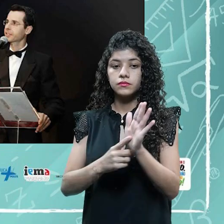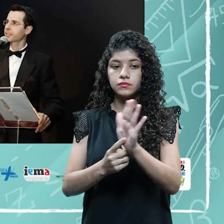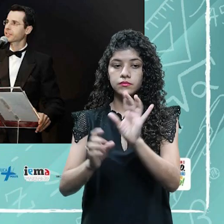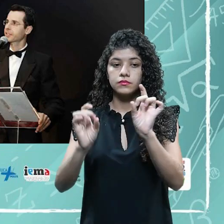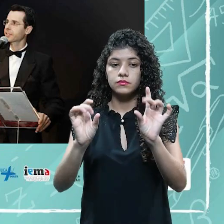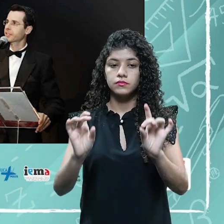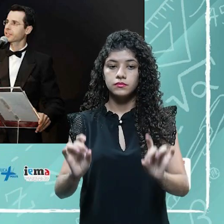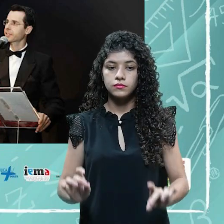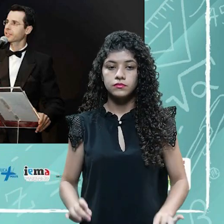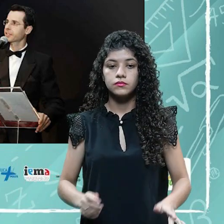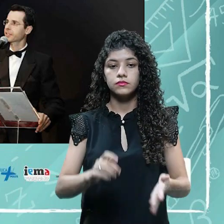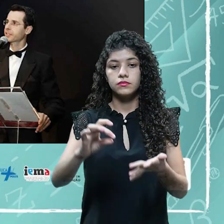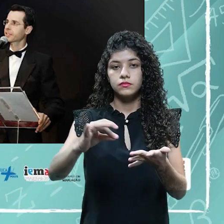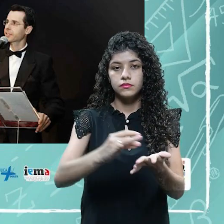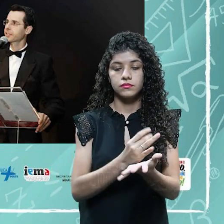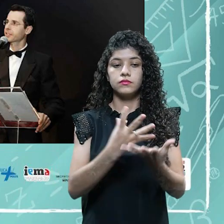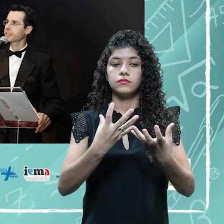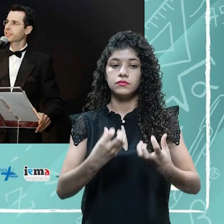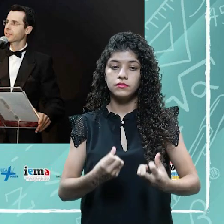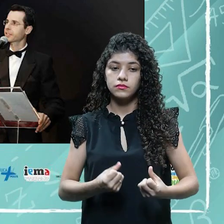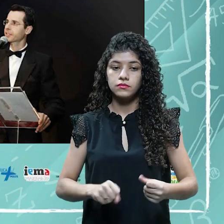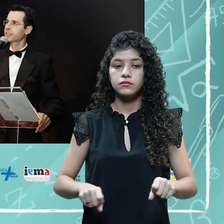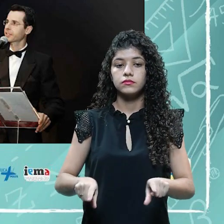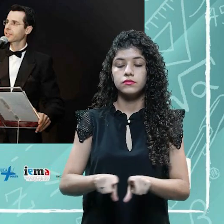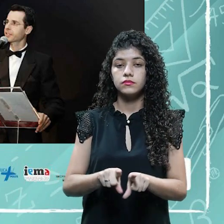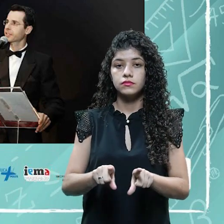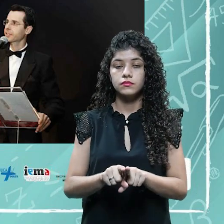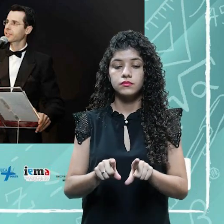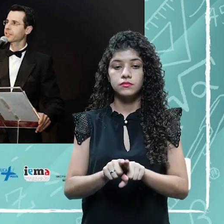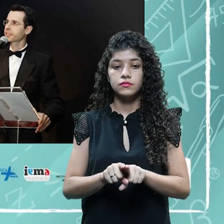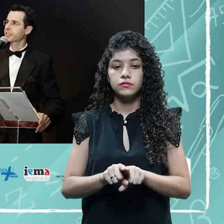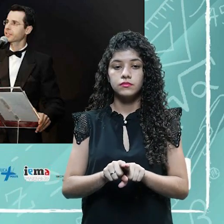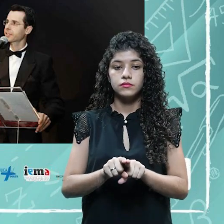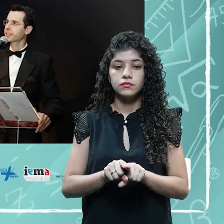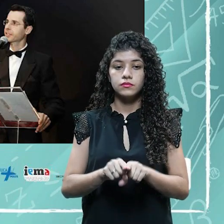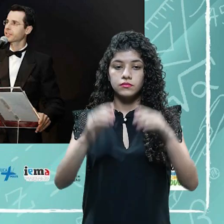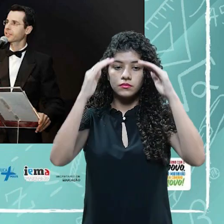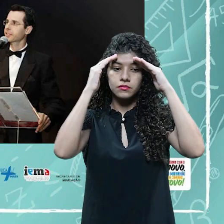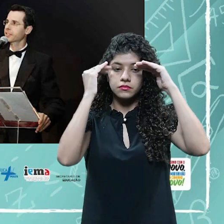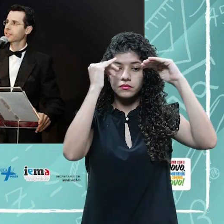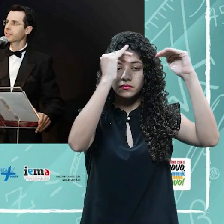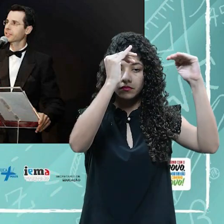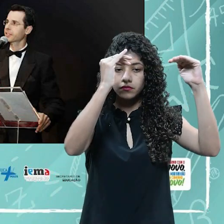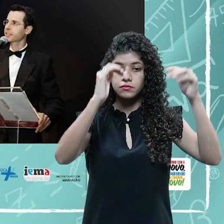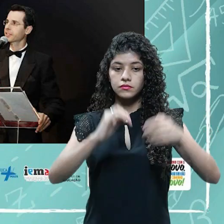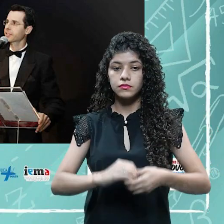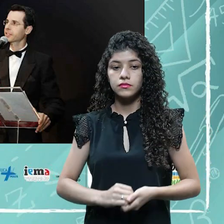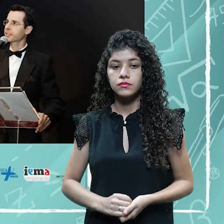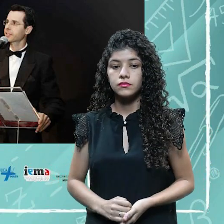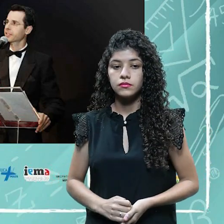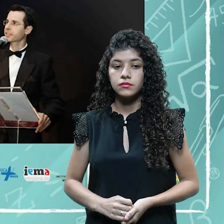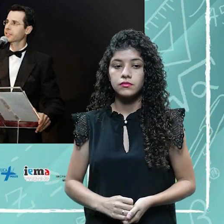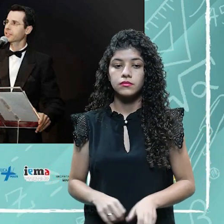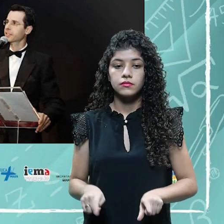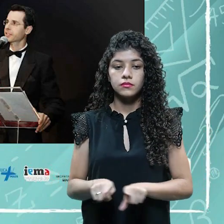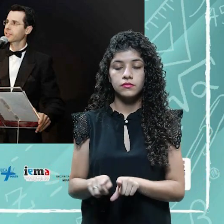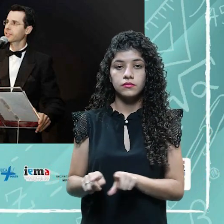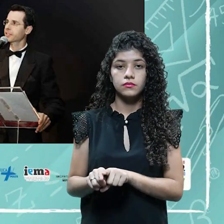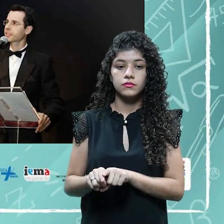cerimônia de inscrição e aceitação, cerimônia de honra, honrar, né?